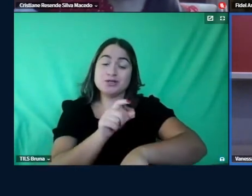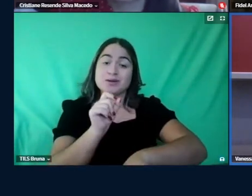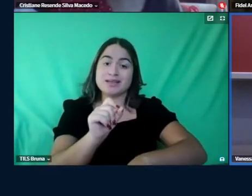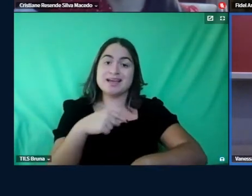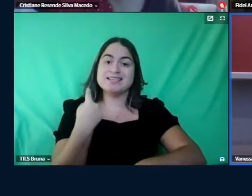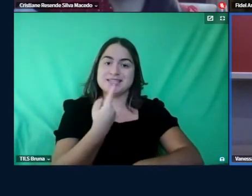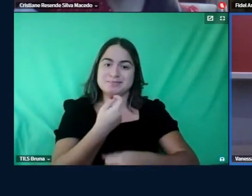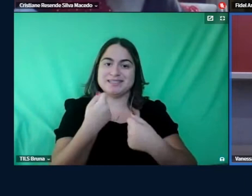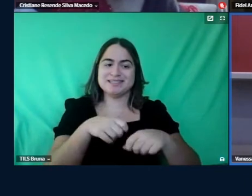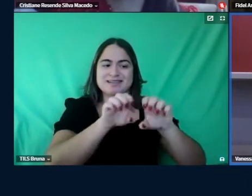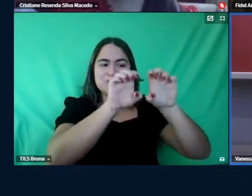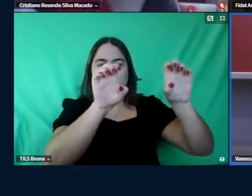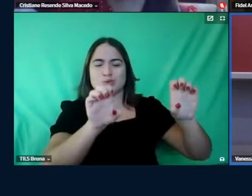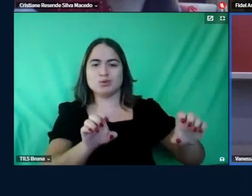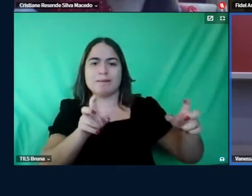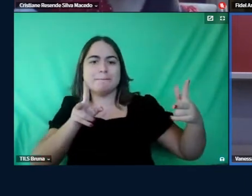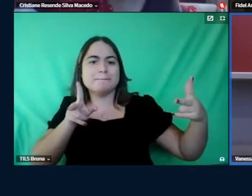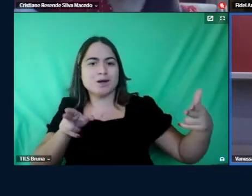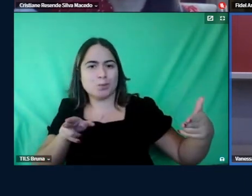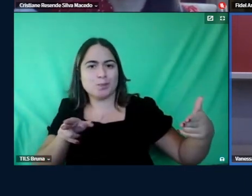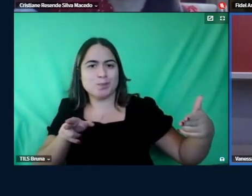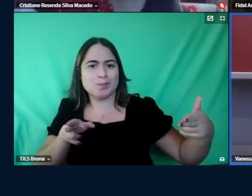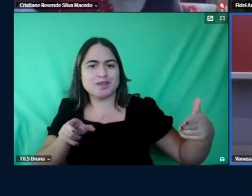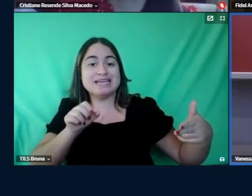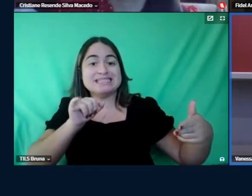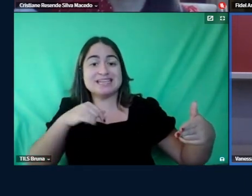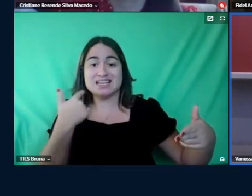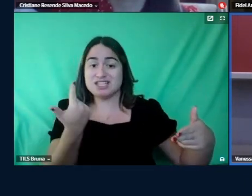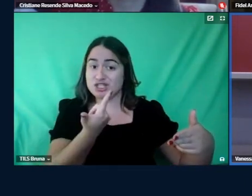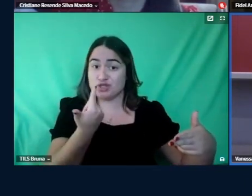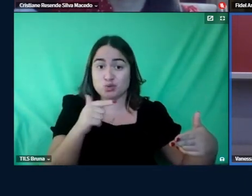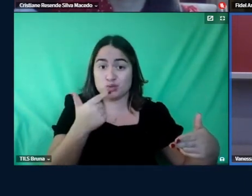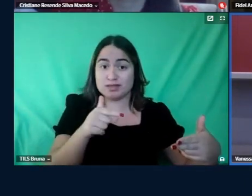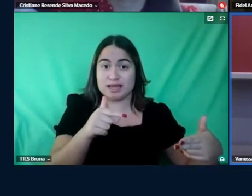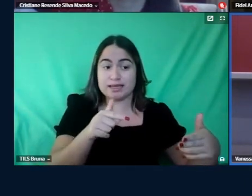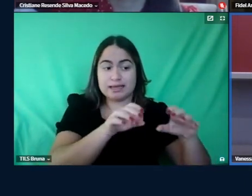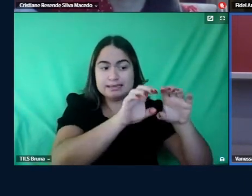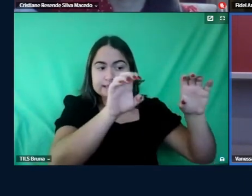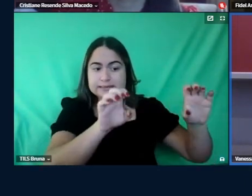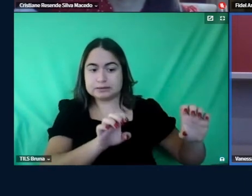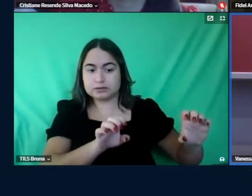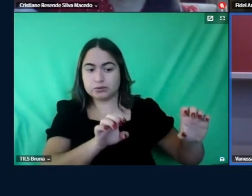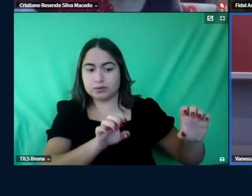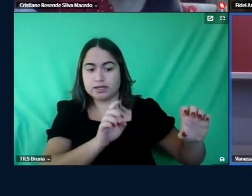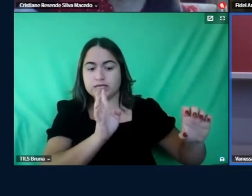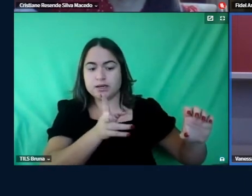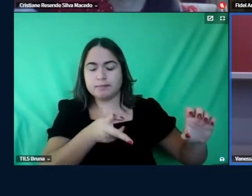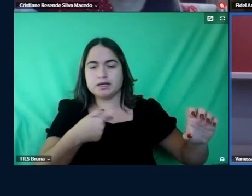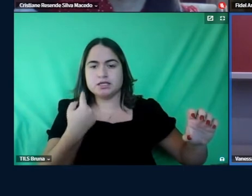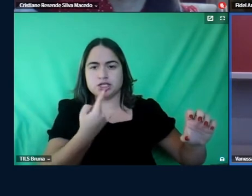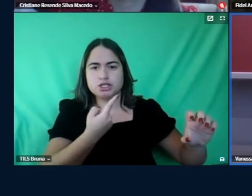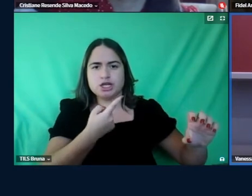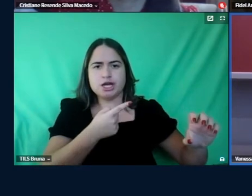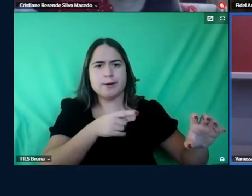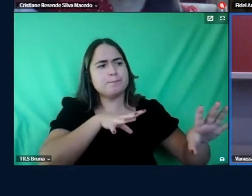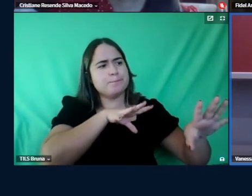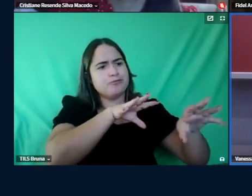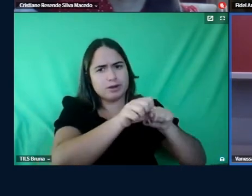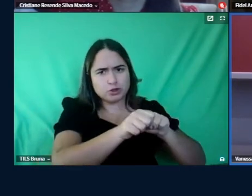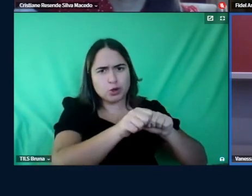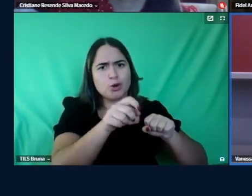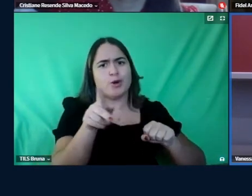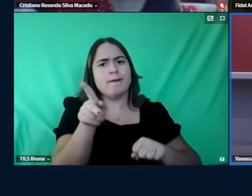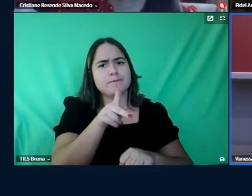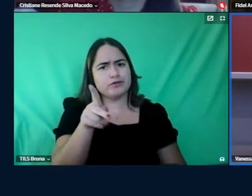modelo por isso se a gente não tiver modelos de formadores de professores professores que tenham mais experiência